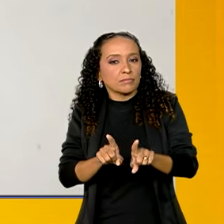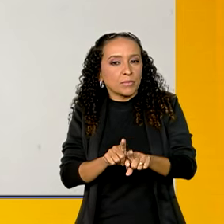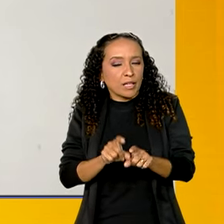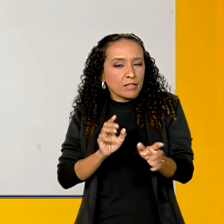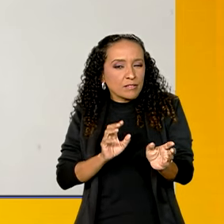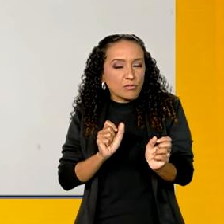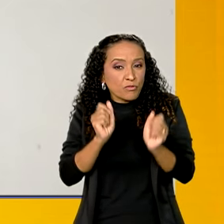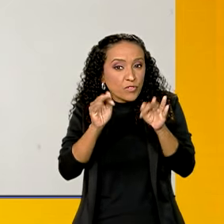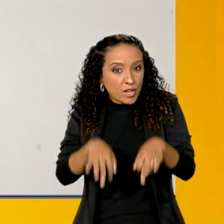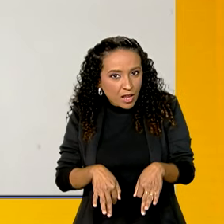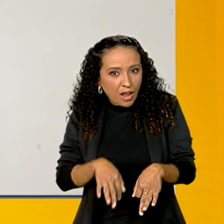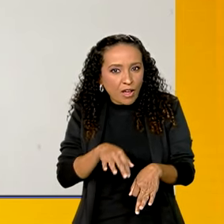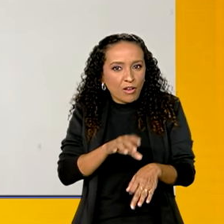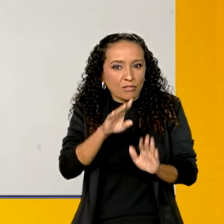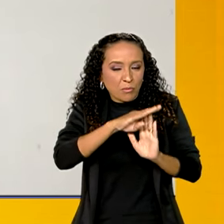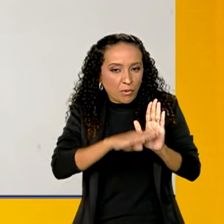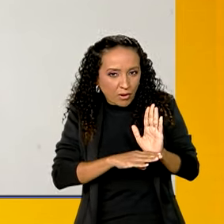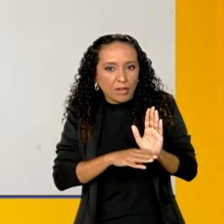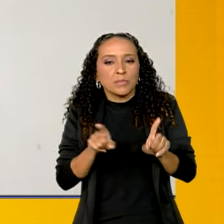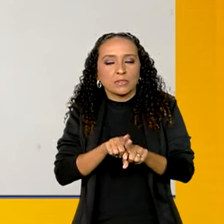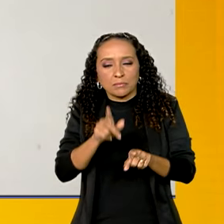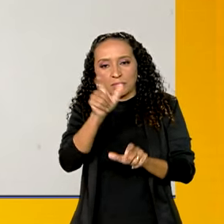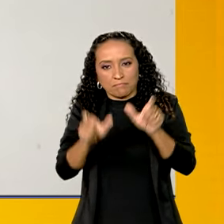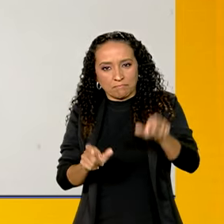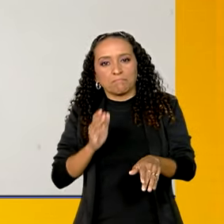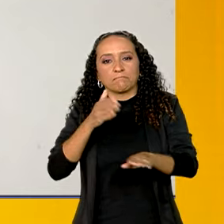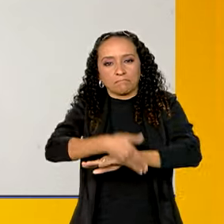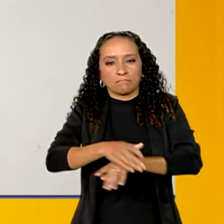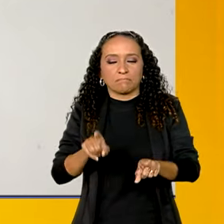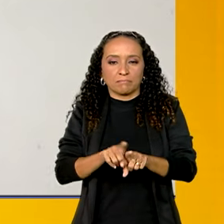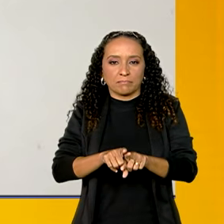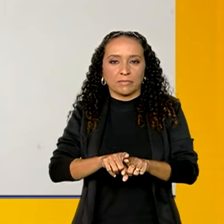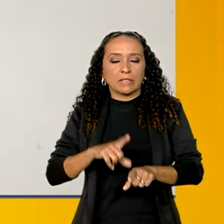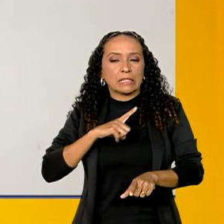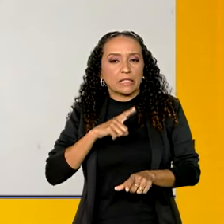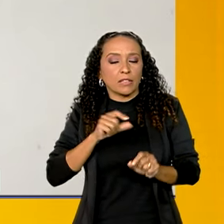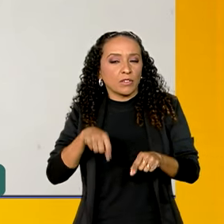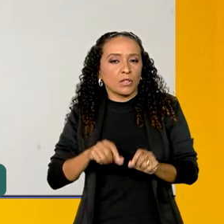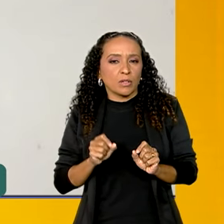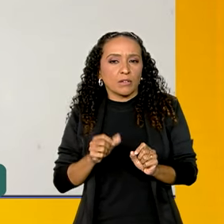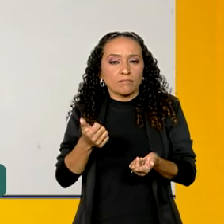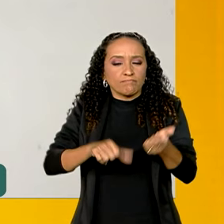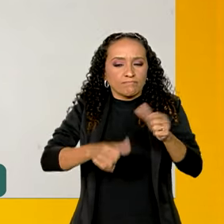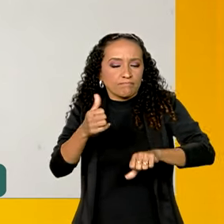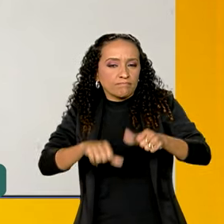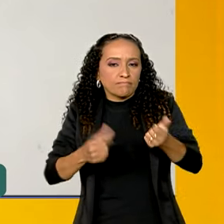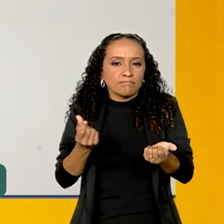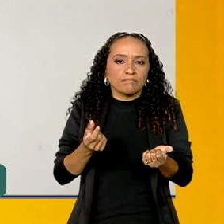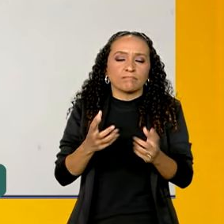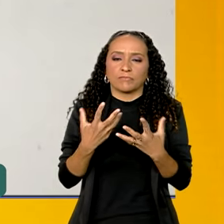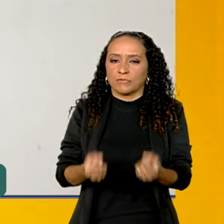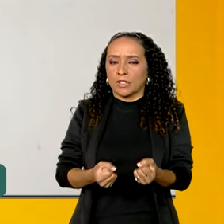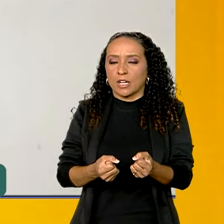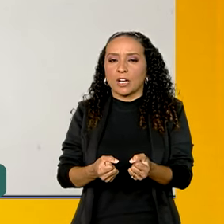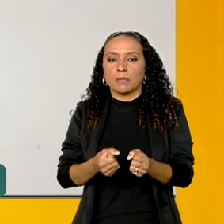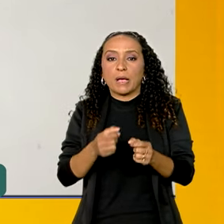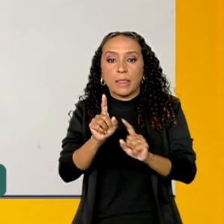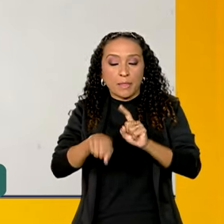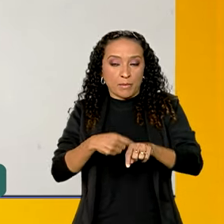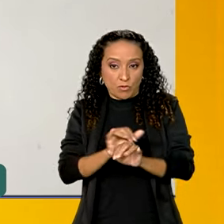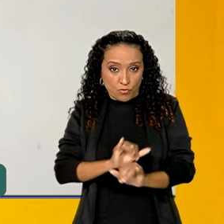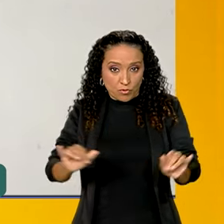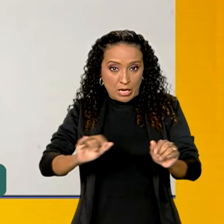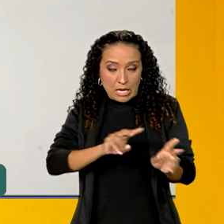dias do Desenrola, muita gente acesse. A gente teve aqui, a gente vai fazer um balanço, deve divulgar isso